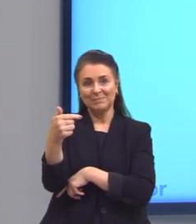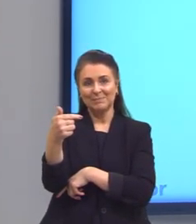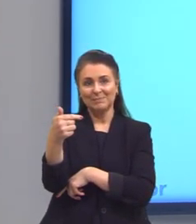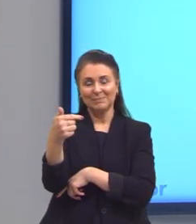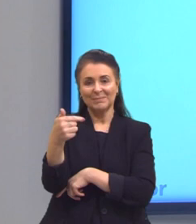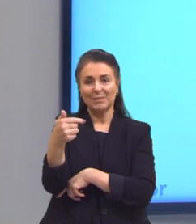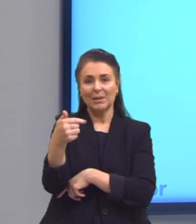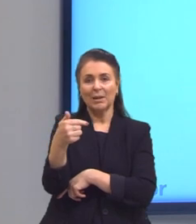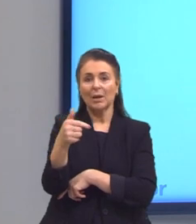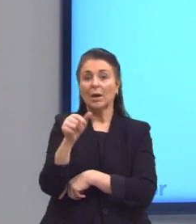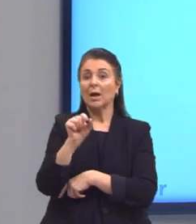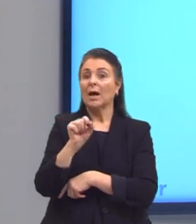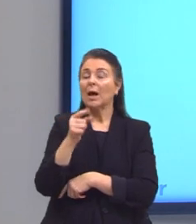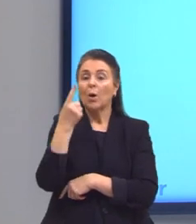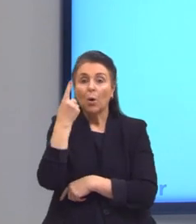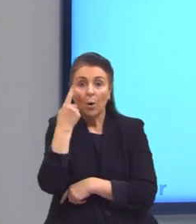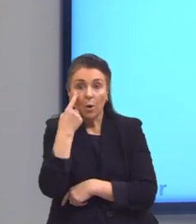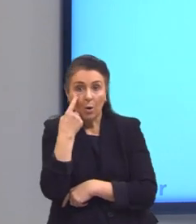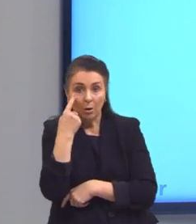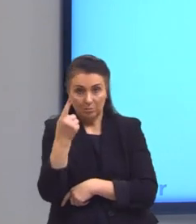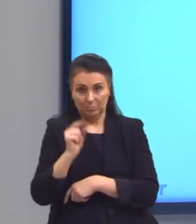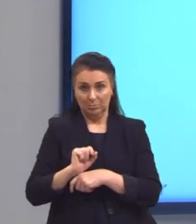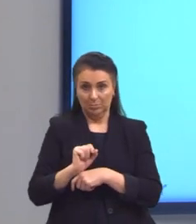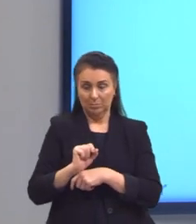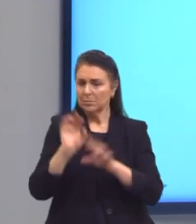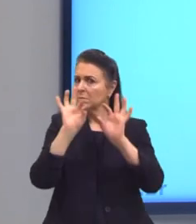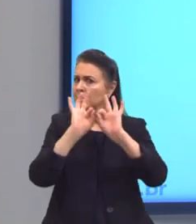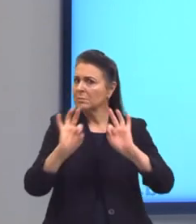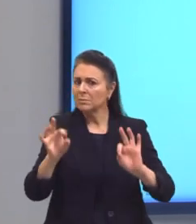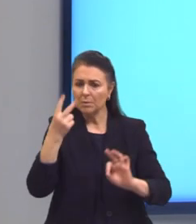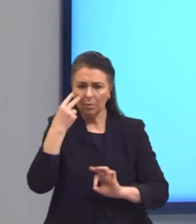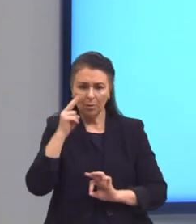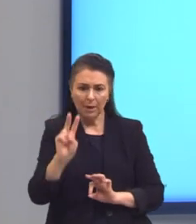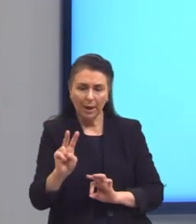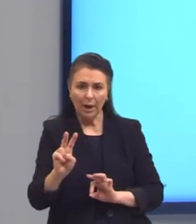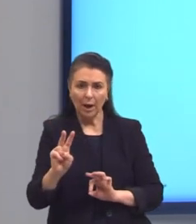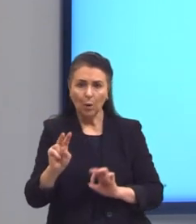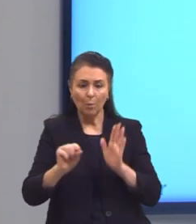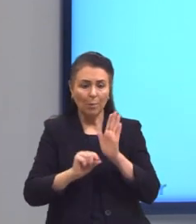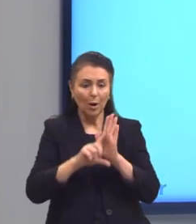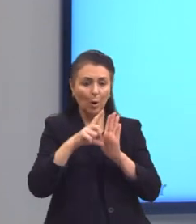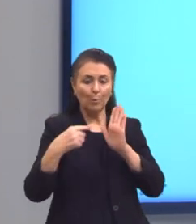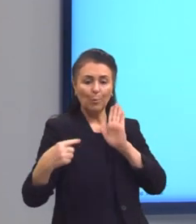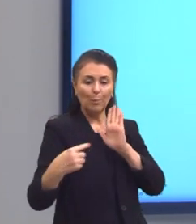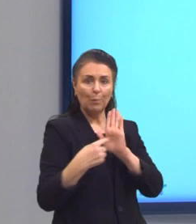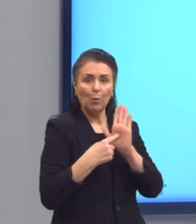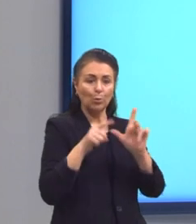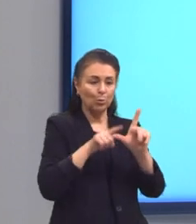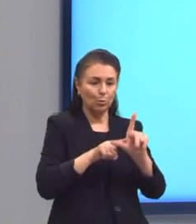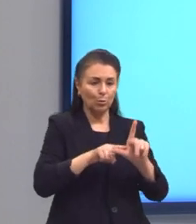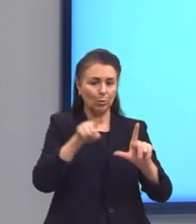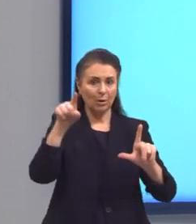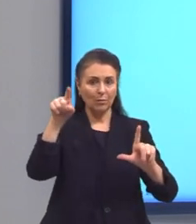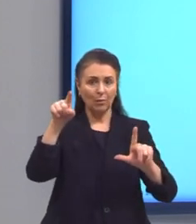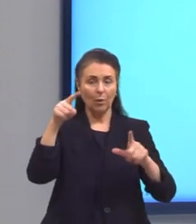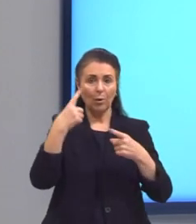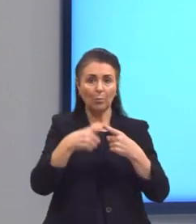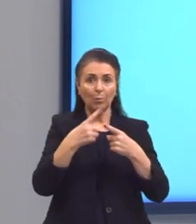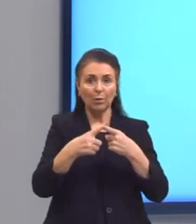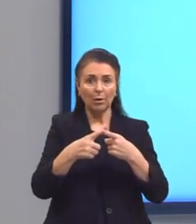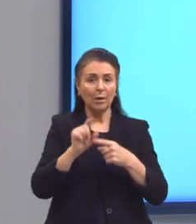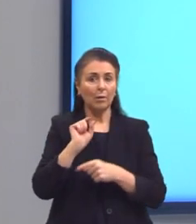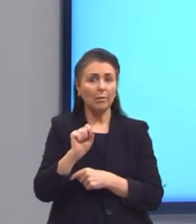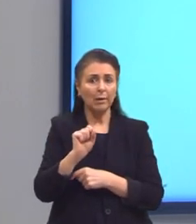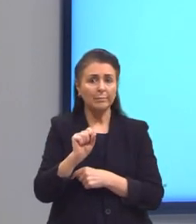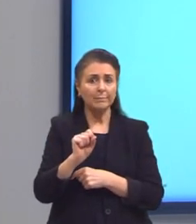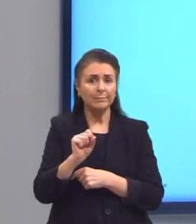O que eu quero que vocês observem? Não é simplesmente olhar o maior ponto do gráfico, né? Porque o maior ponto do gráfico seria que